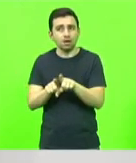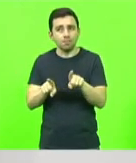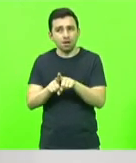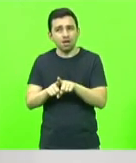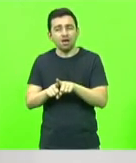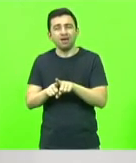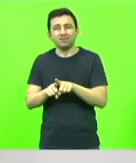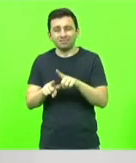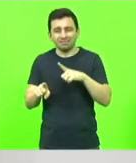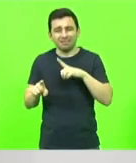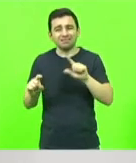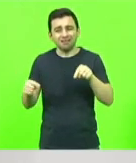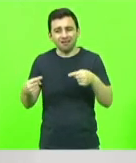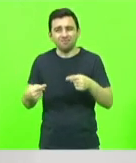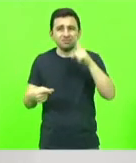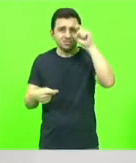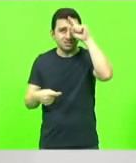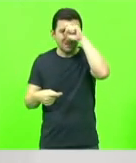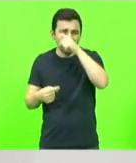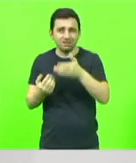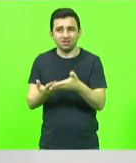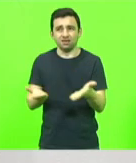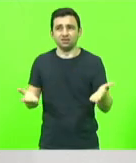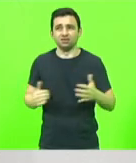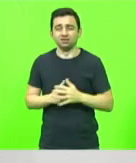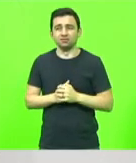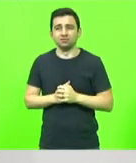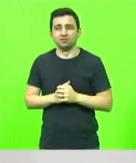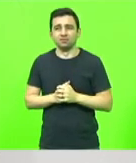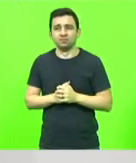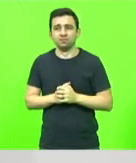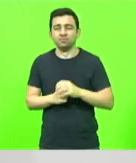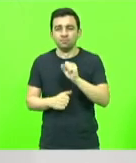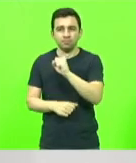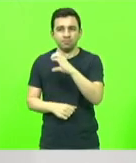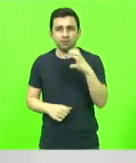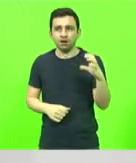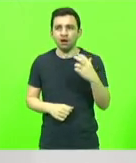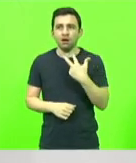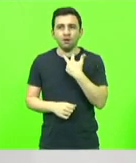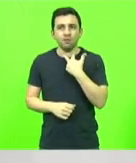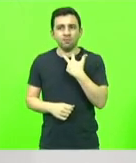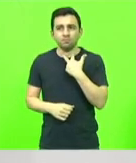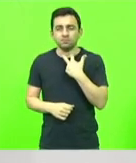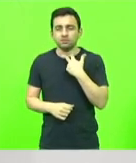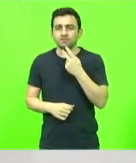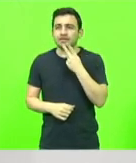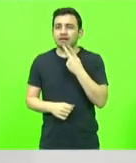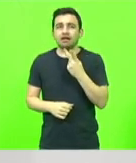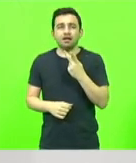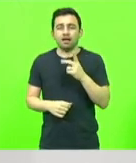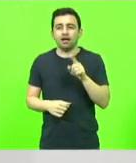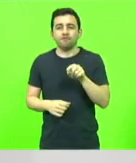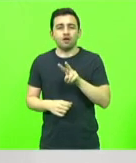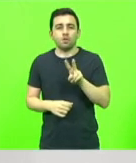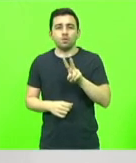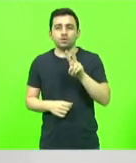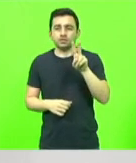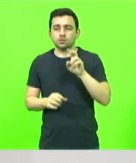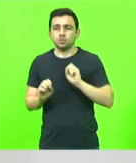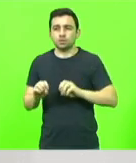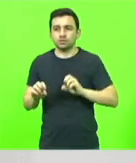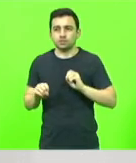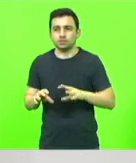mostradas aqui. Santa Catarina não pode dizer que valoriza a educação enquanto essa